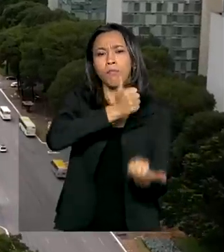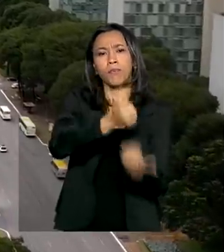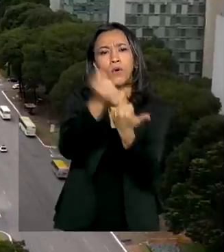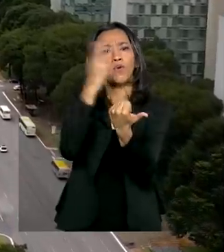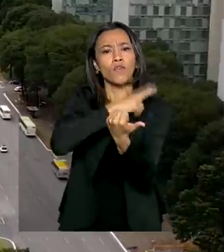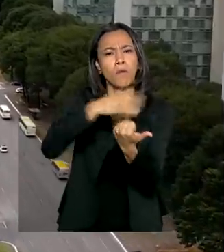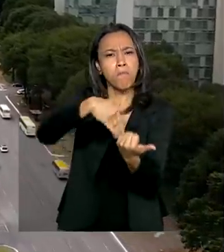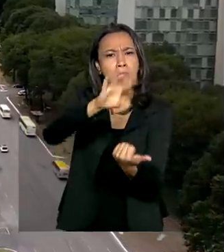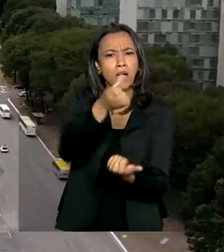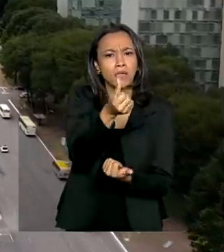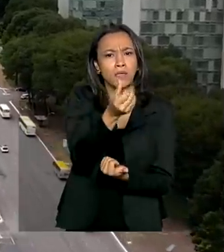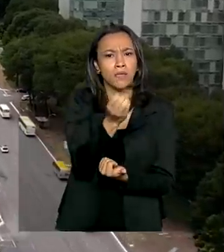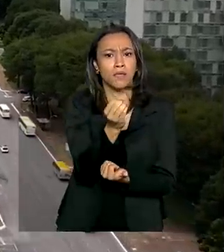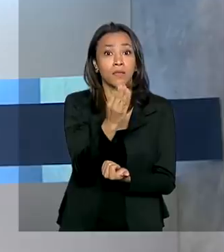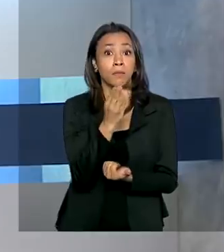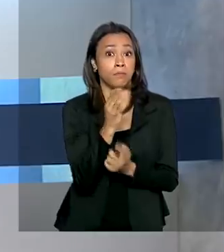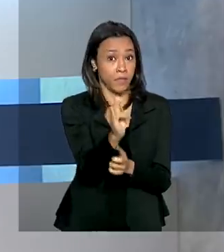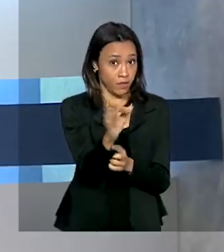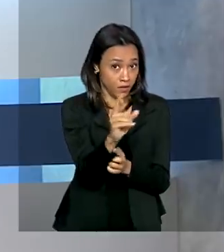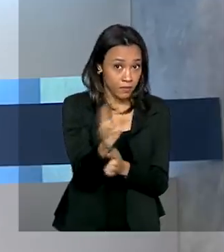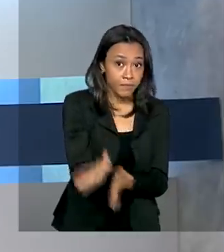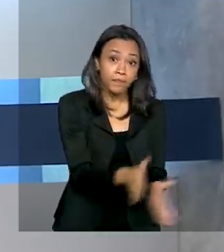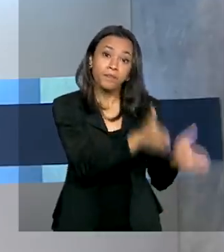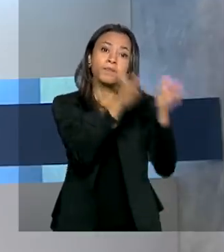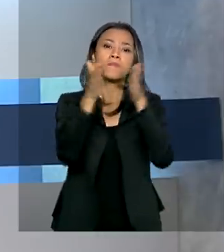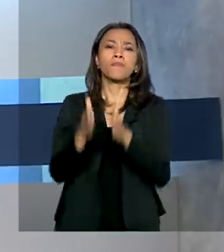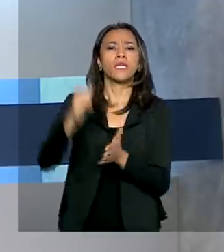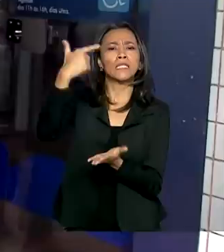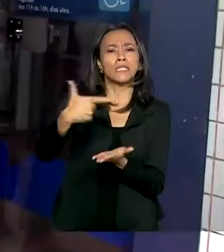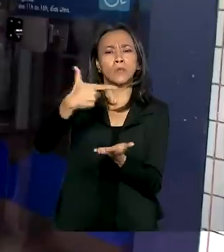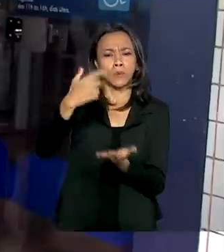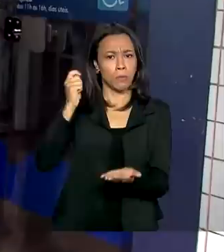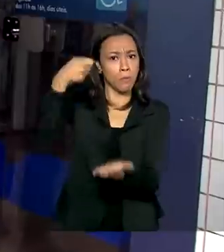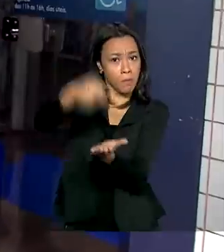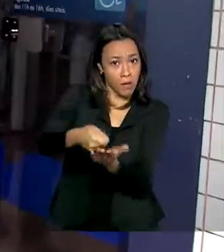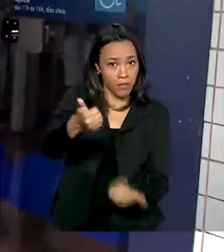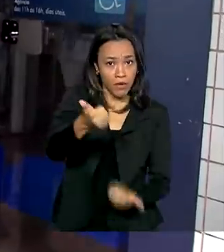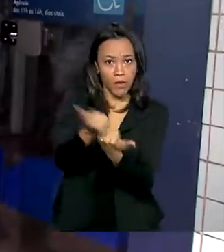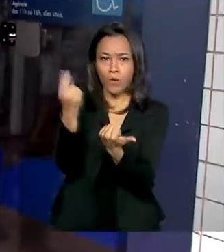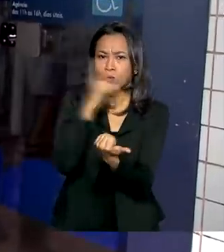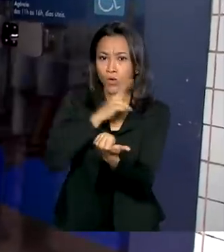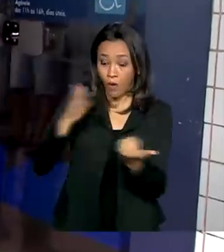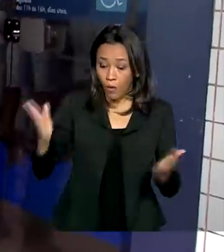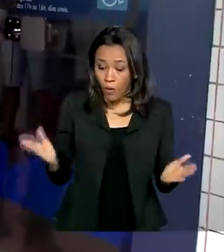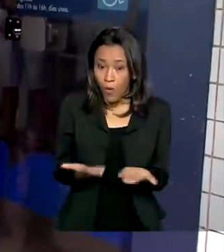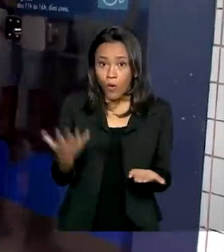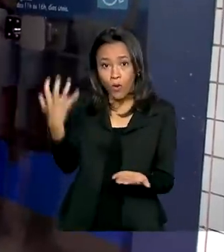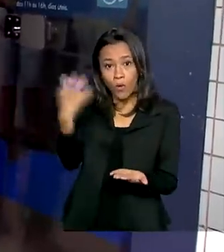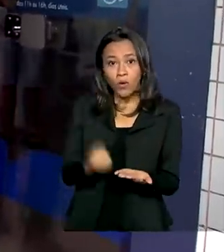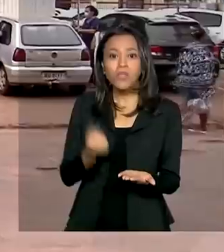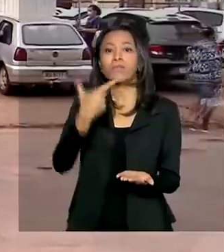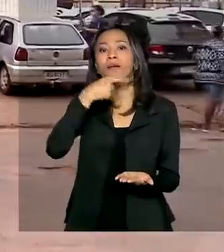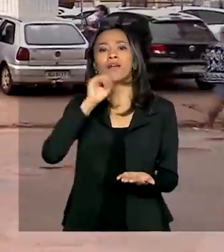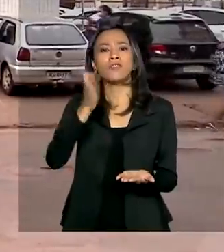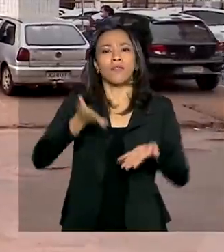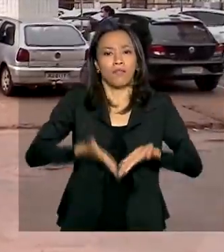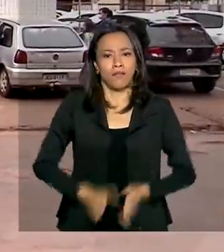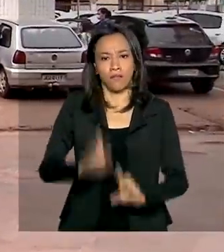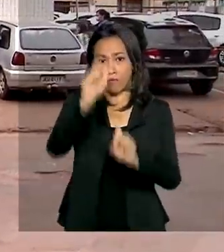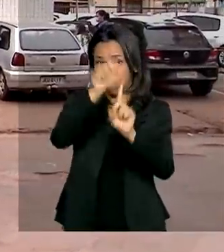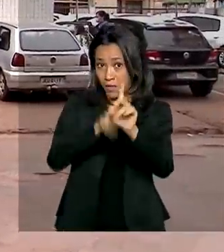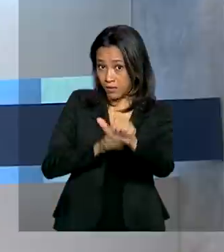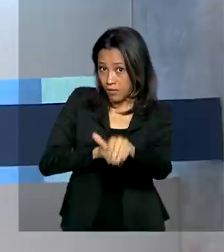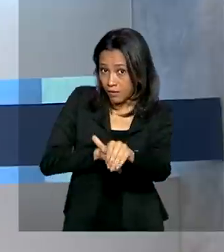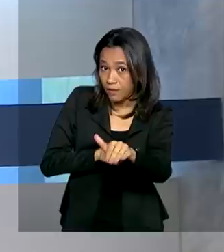de 60 bilhões de reais. Segunda parcela do auxílio emergencial é liberada hoje aos beneficiários nascidos em